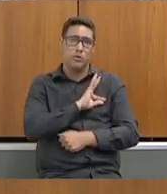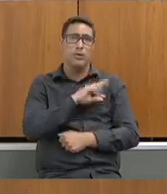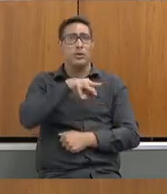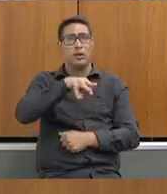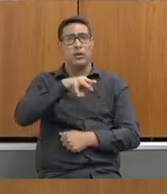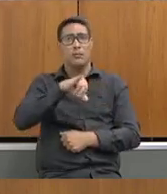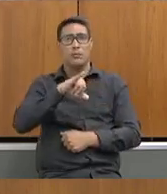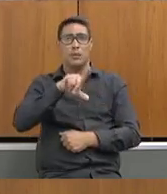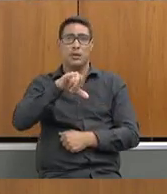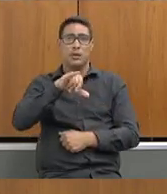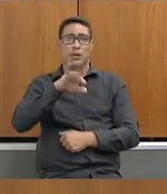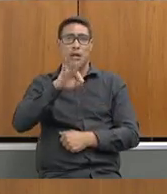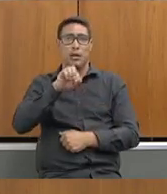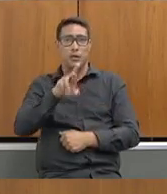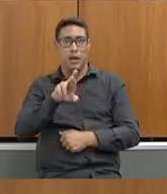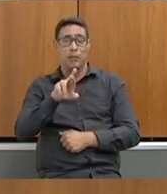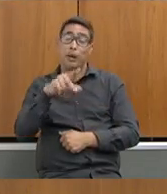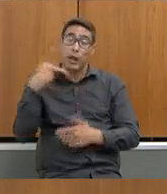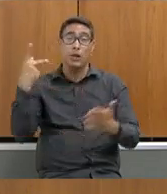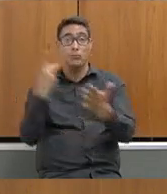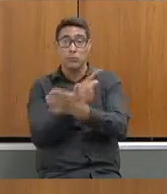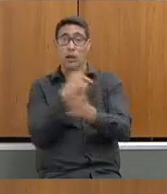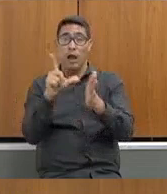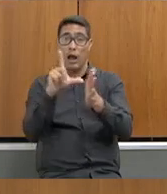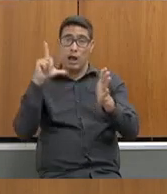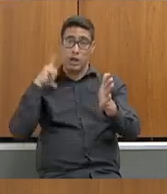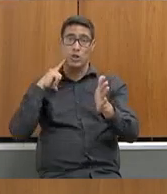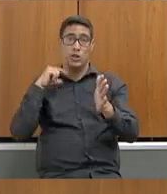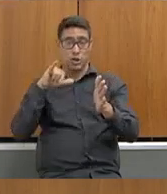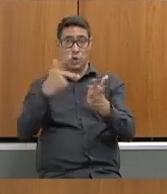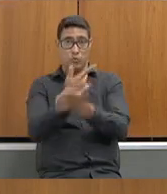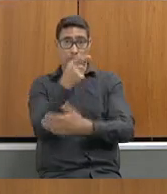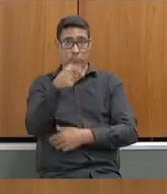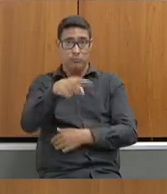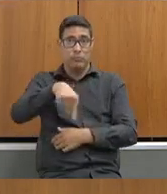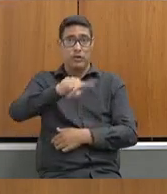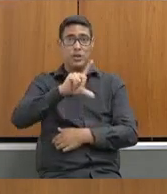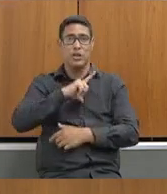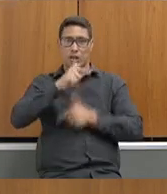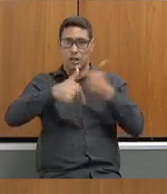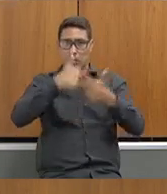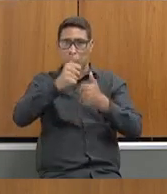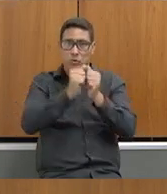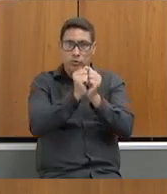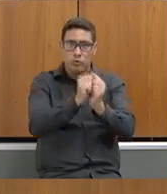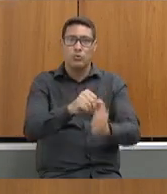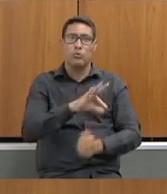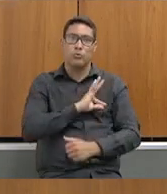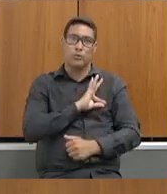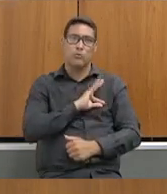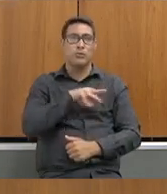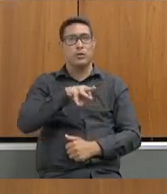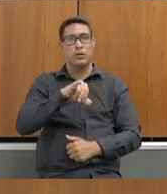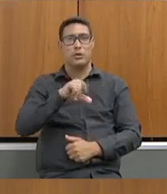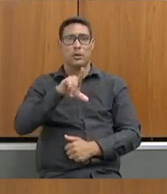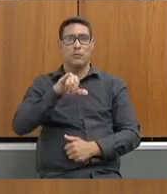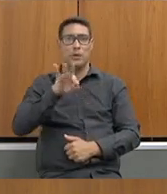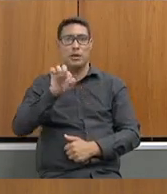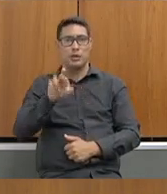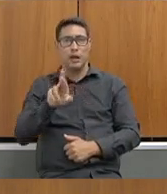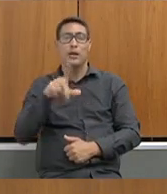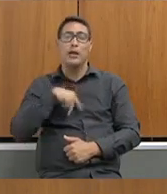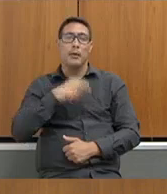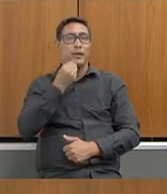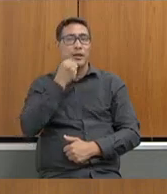antes de qualquer coisa acontecer. Ô, deputada, estamos trabalhando muito junto com a Polícia Militar para prevenirmos essas